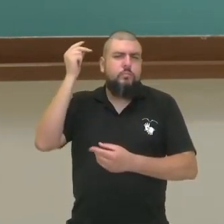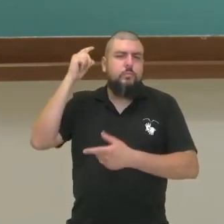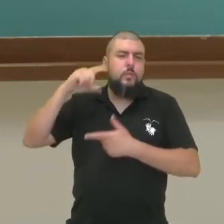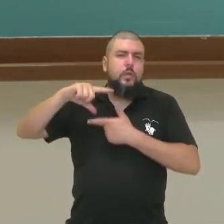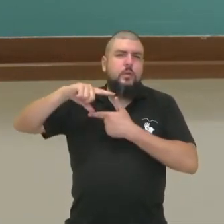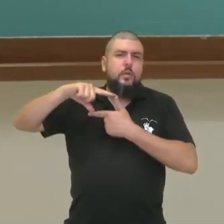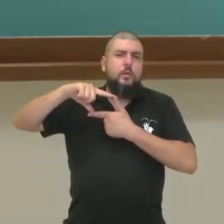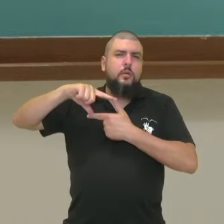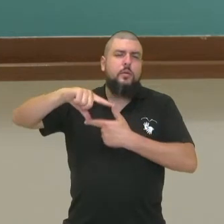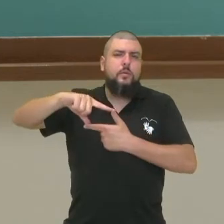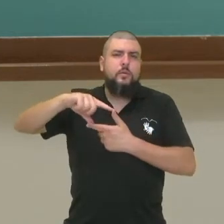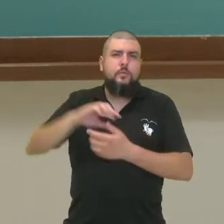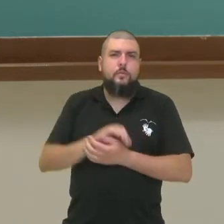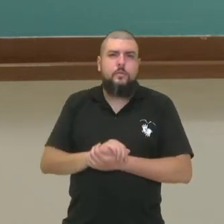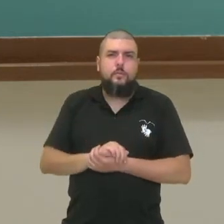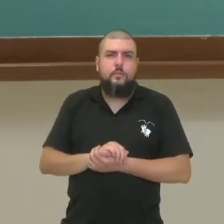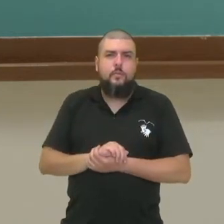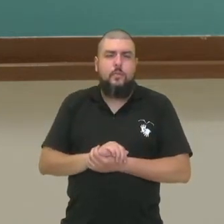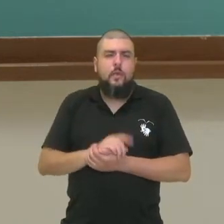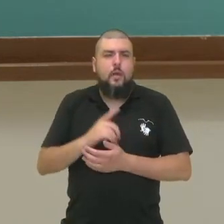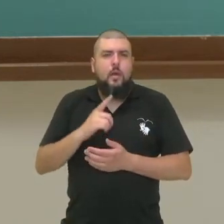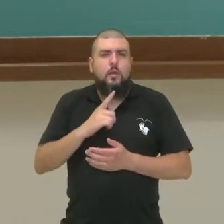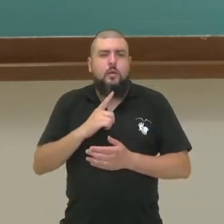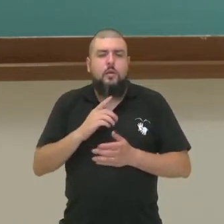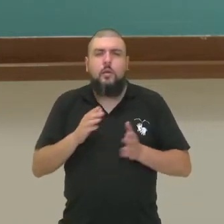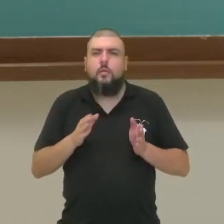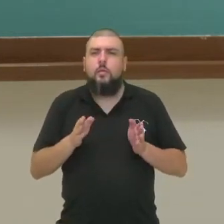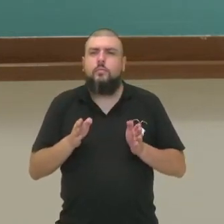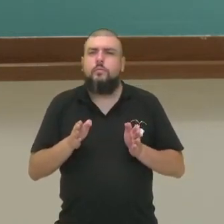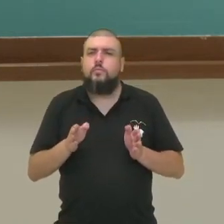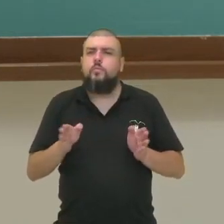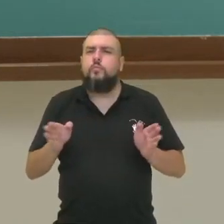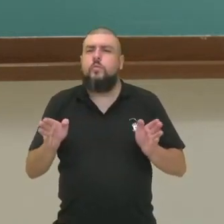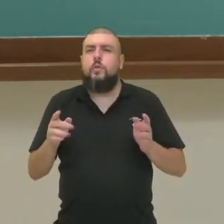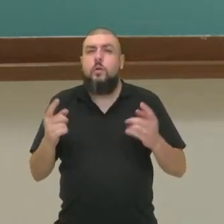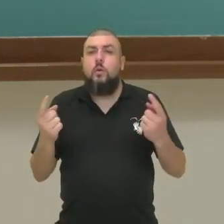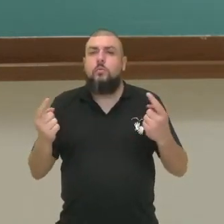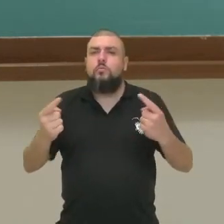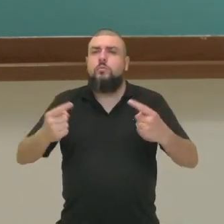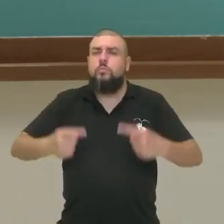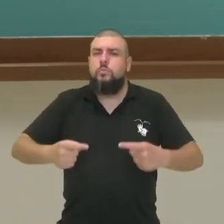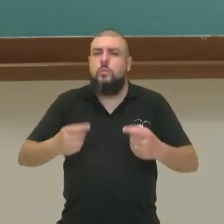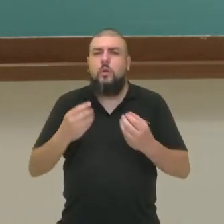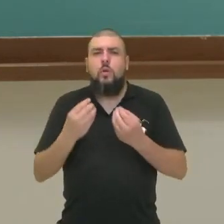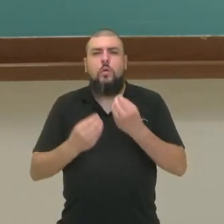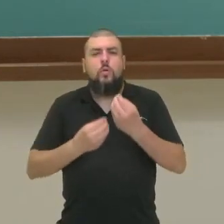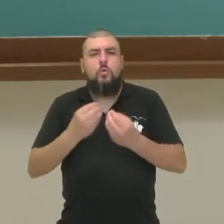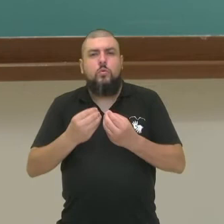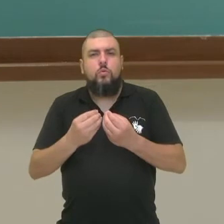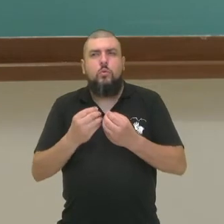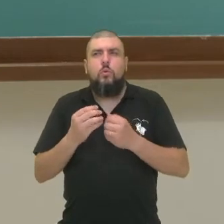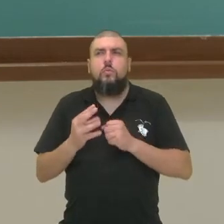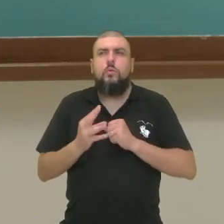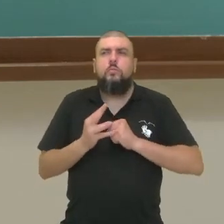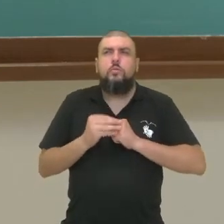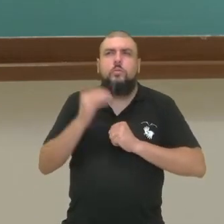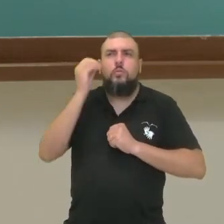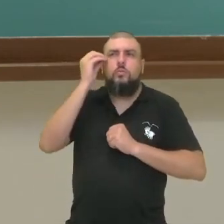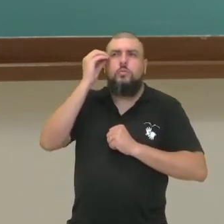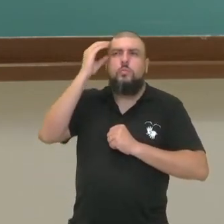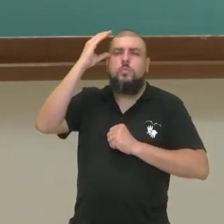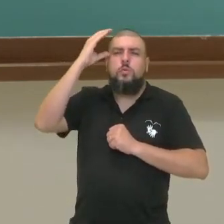temos sim correntes opostas aí, defendendo a fonte, a origem do nosso conhecimento.